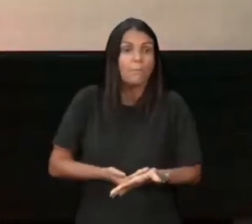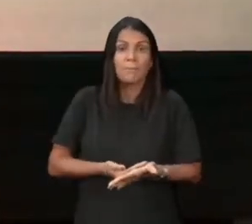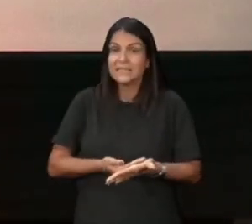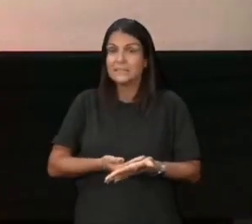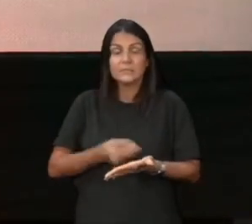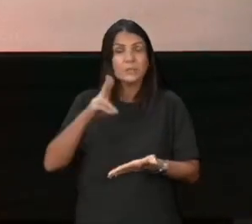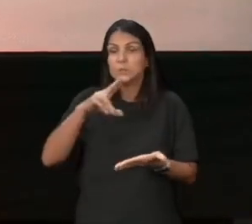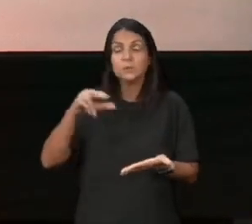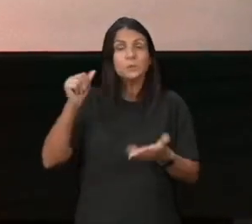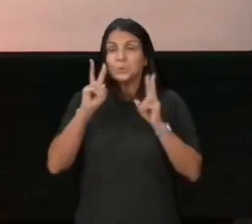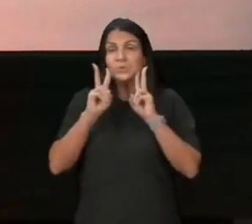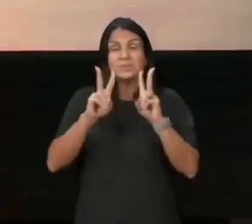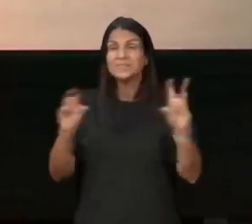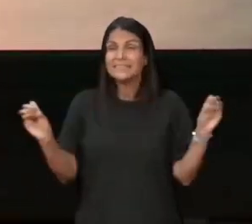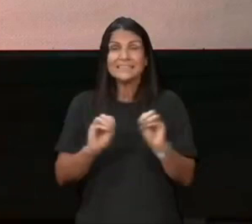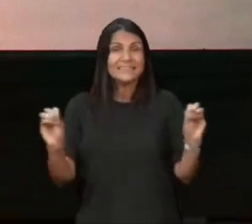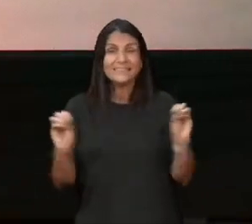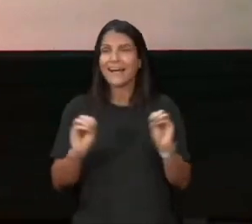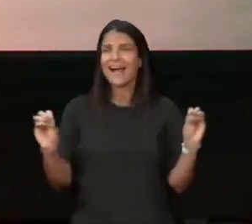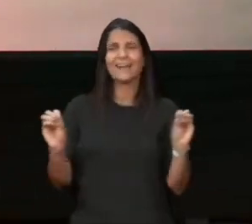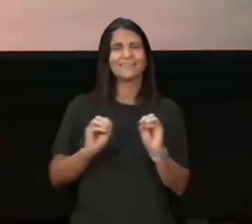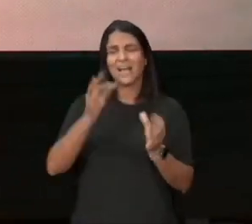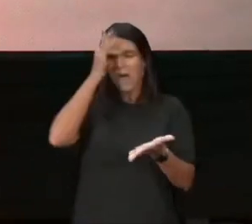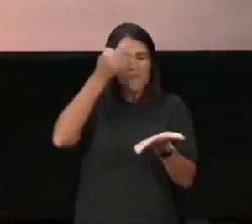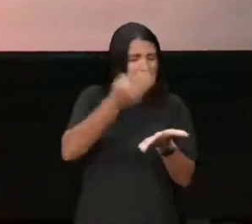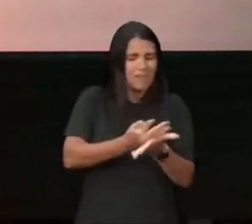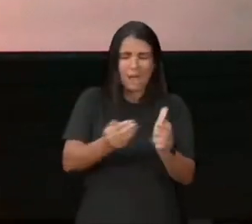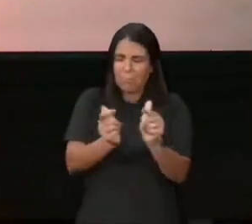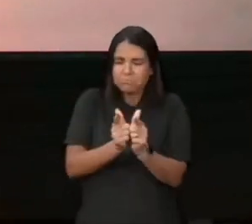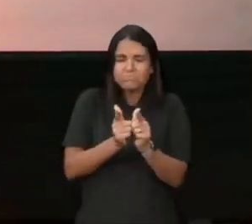nunca vi ninguém, para agir, desse jeito,